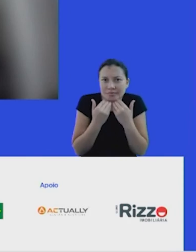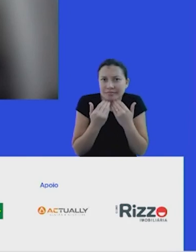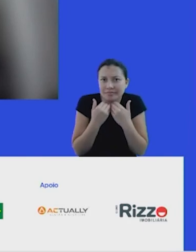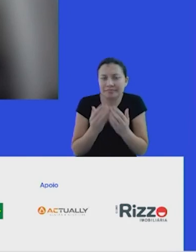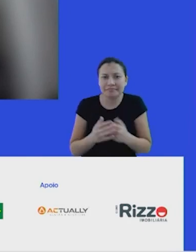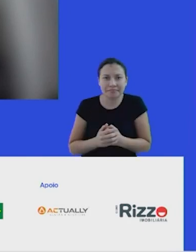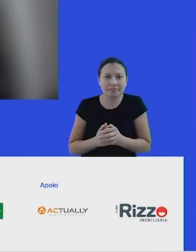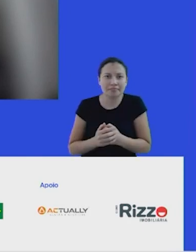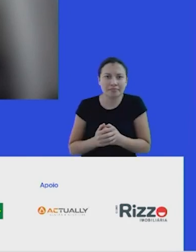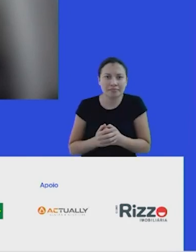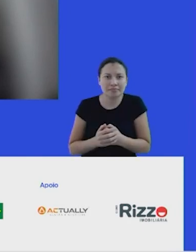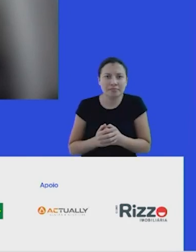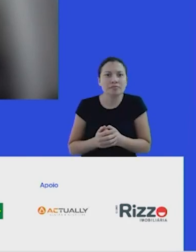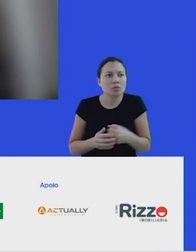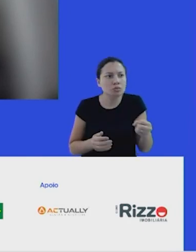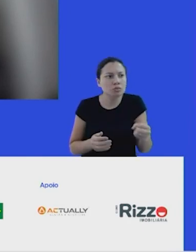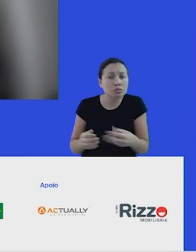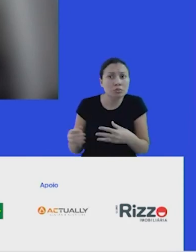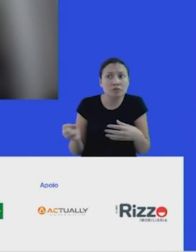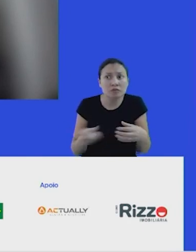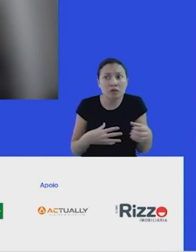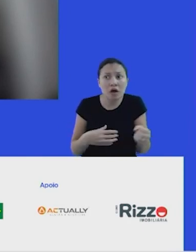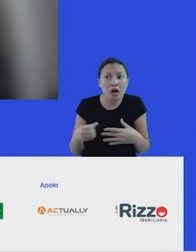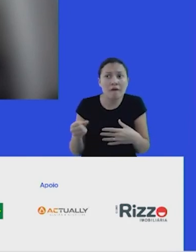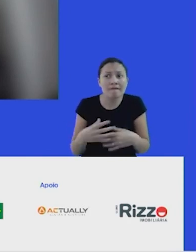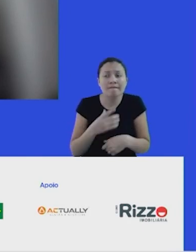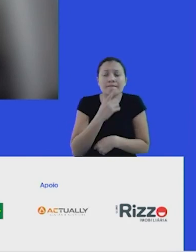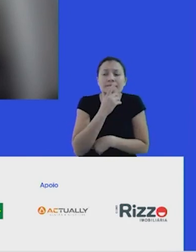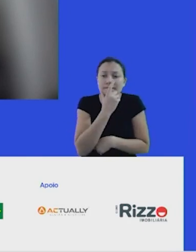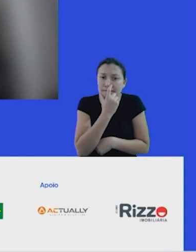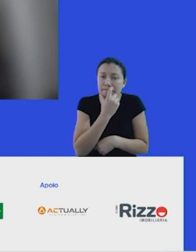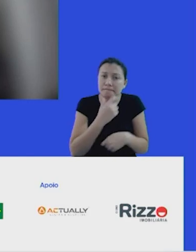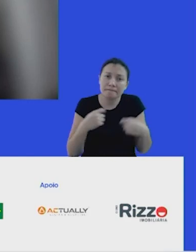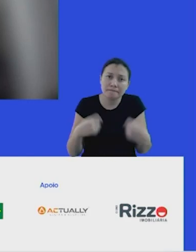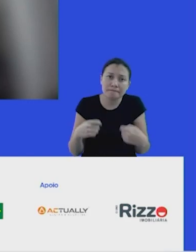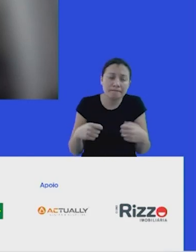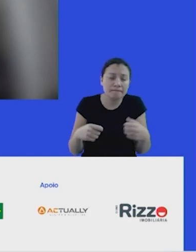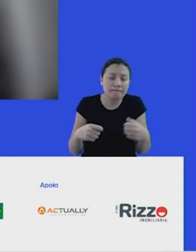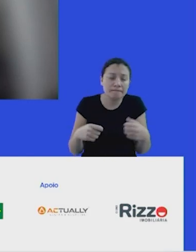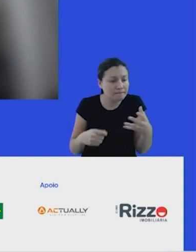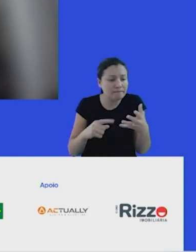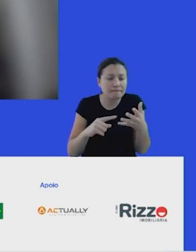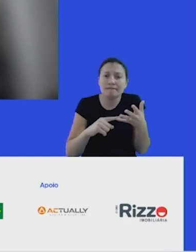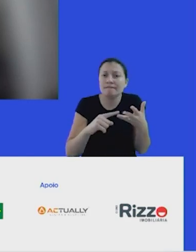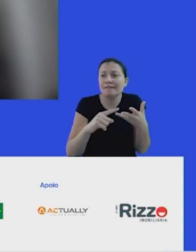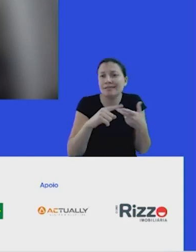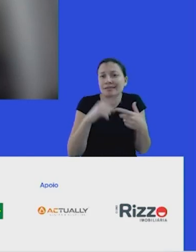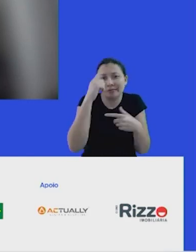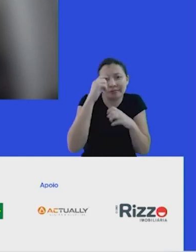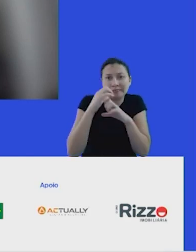inaugurar novas formas demanda novas perspectivas. Dificilmente grupos